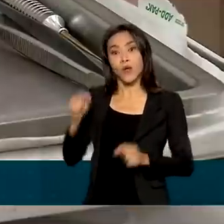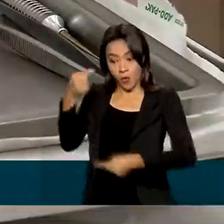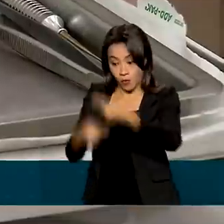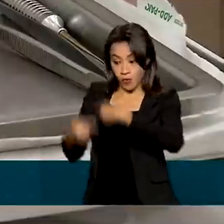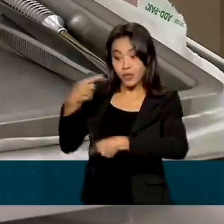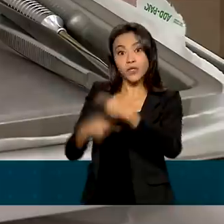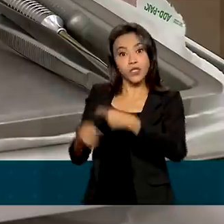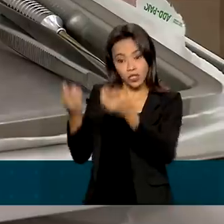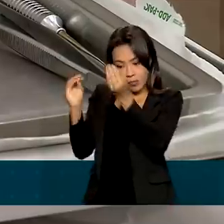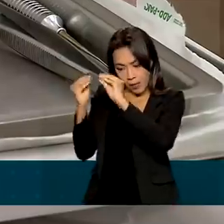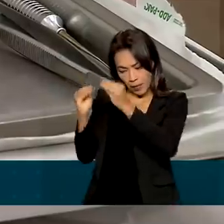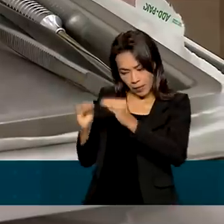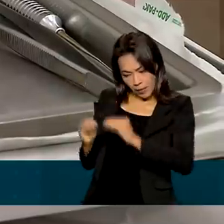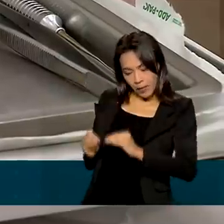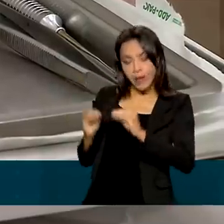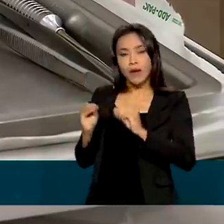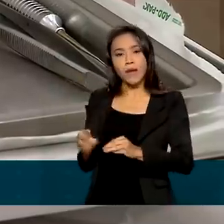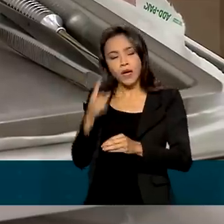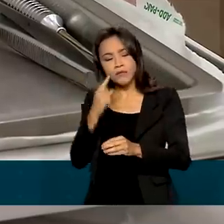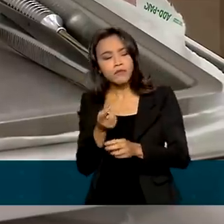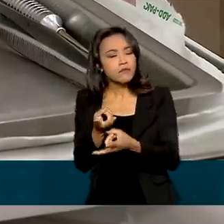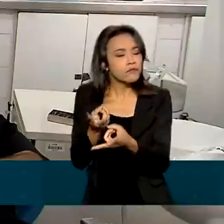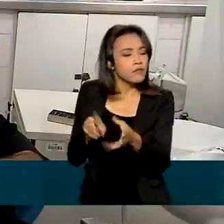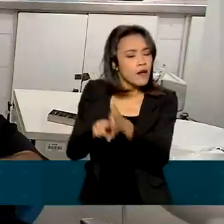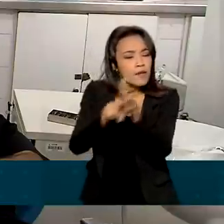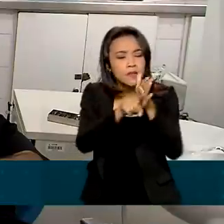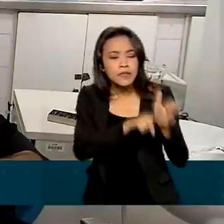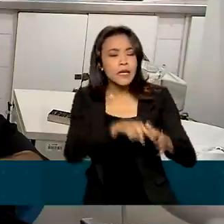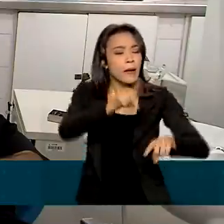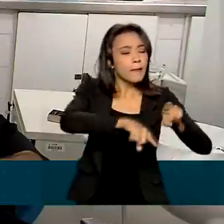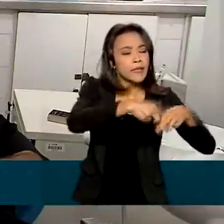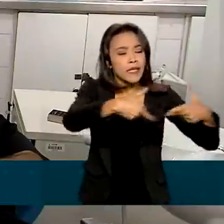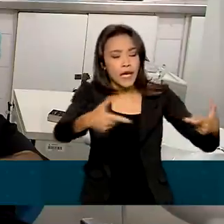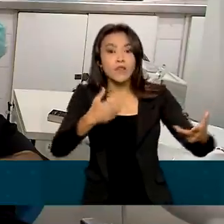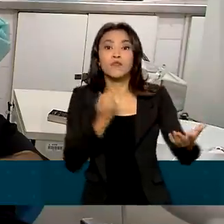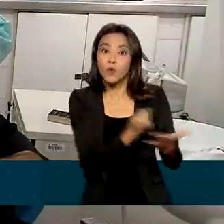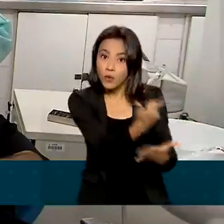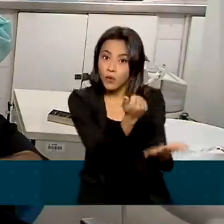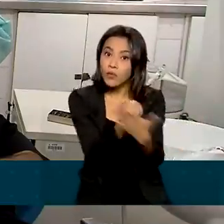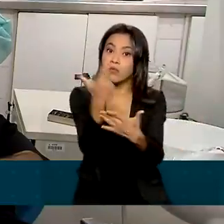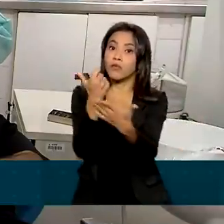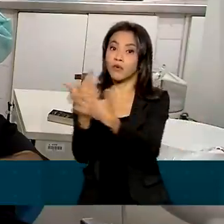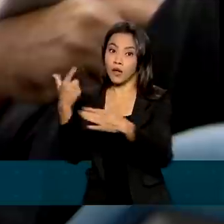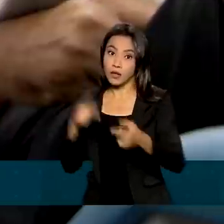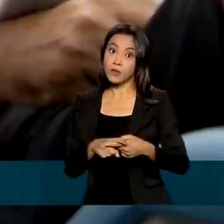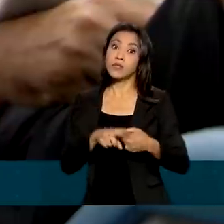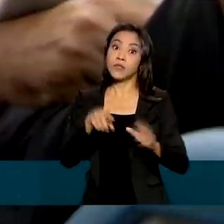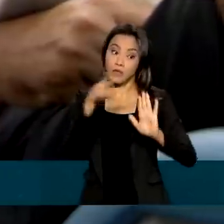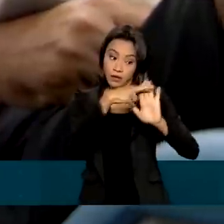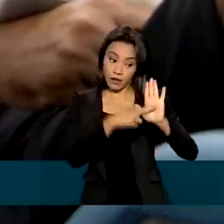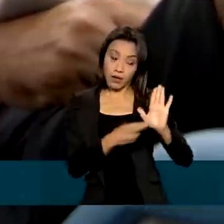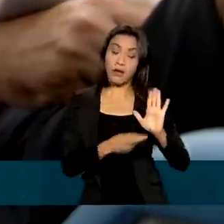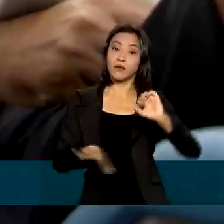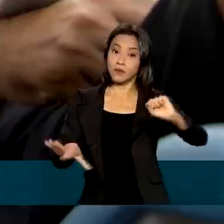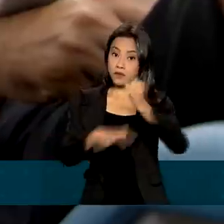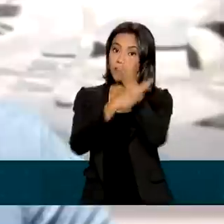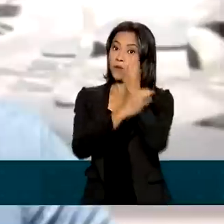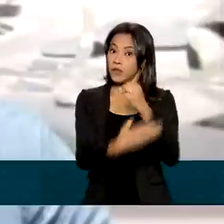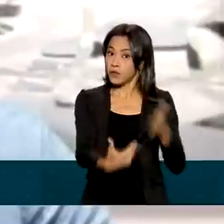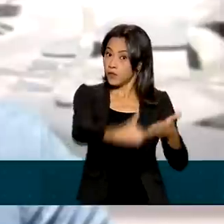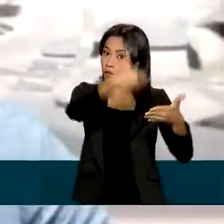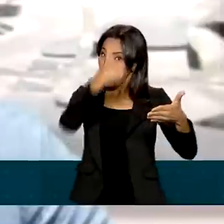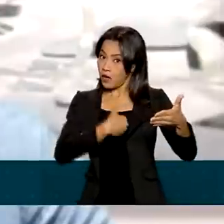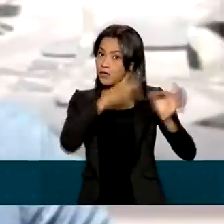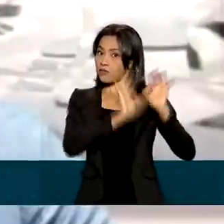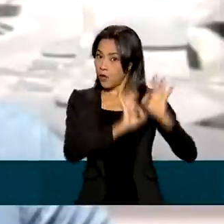públicas. Para fazer o levantamento, equipamentos foram comprados e medidas de segurança foram planejadas.